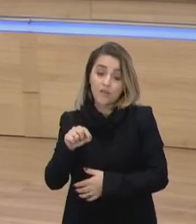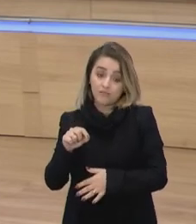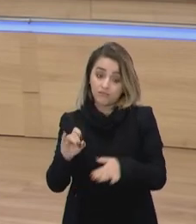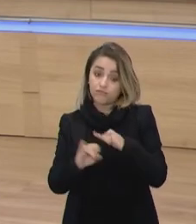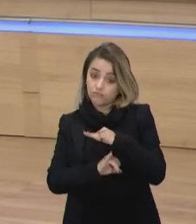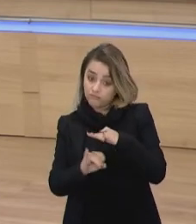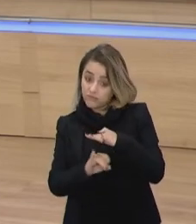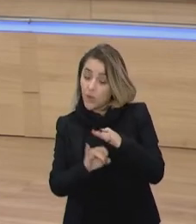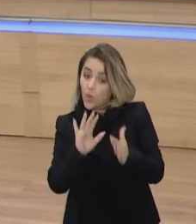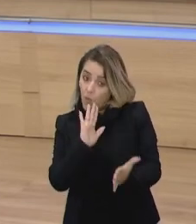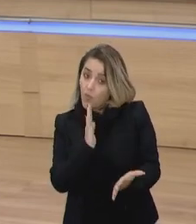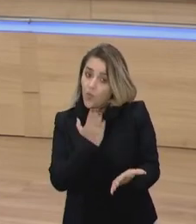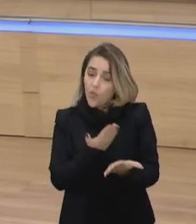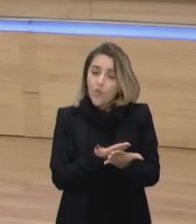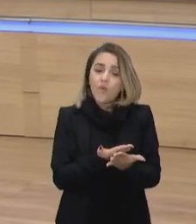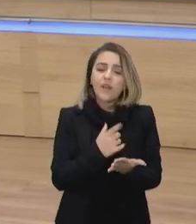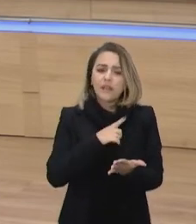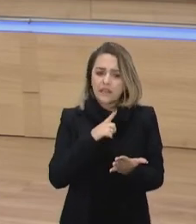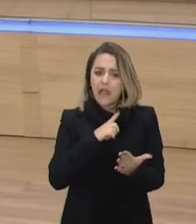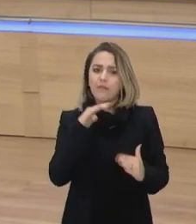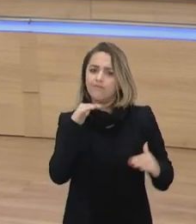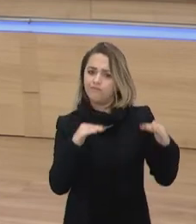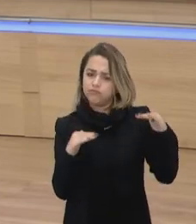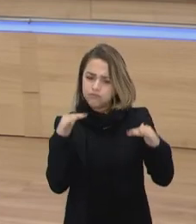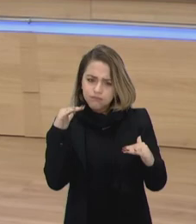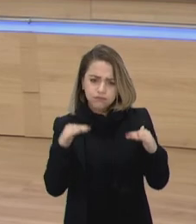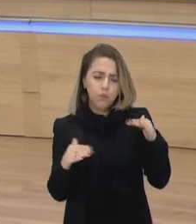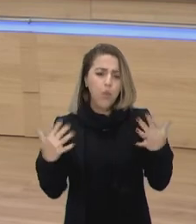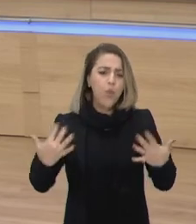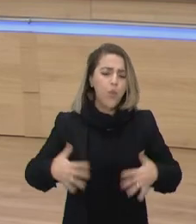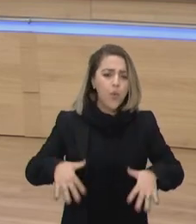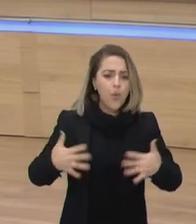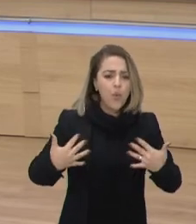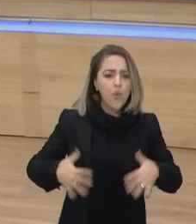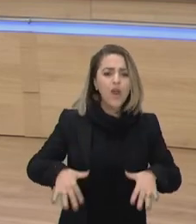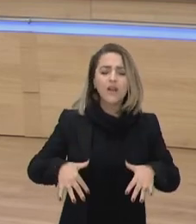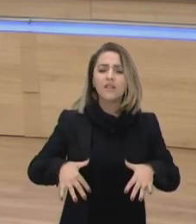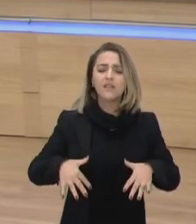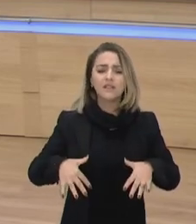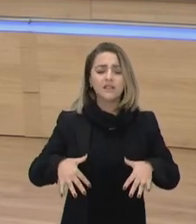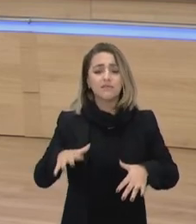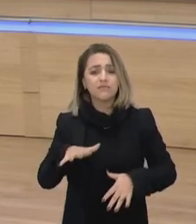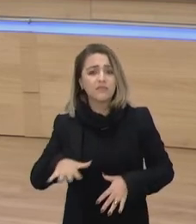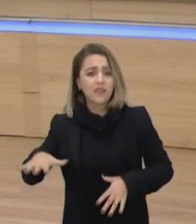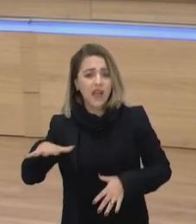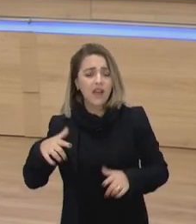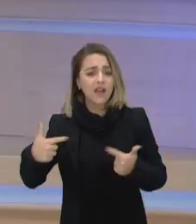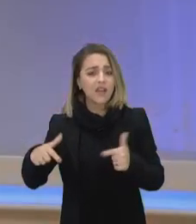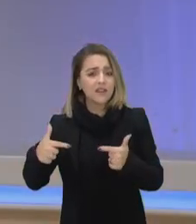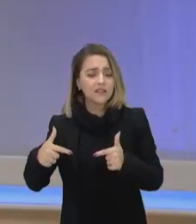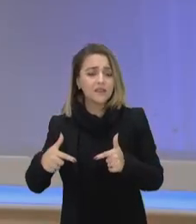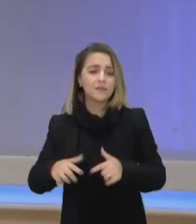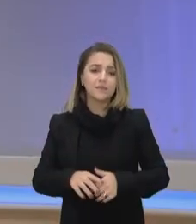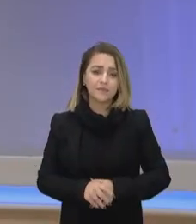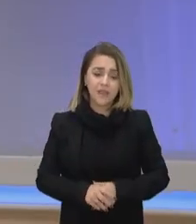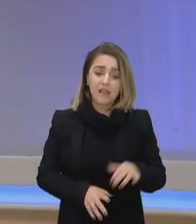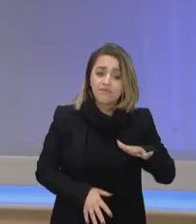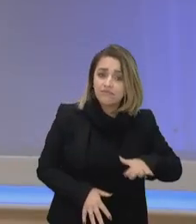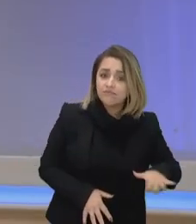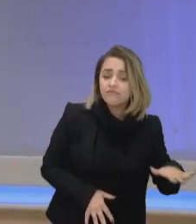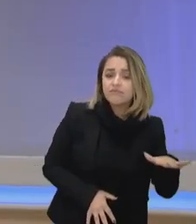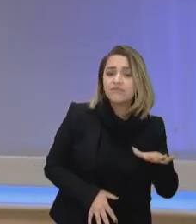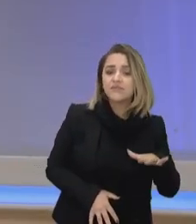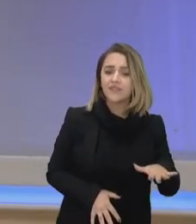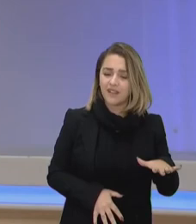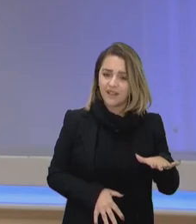existe uma desigualdade muito profunda no mundo do trabalho e naquele universo que